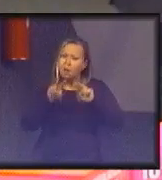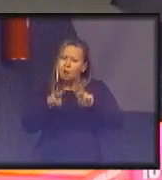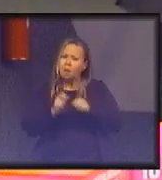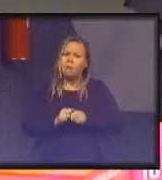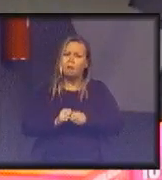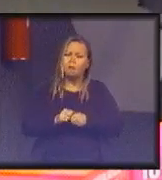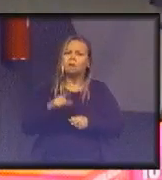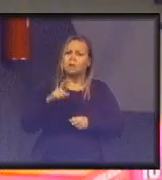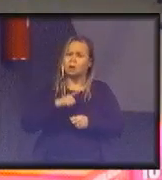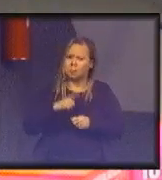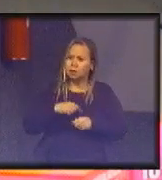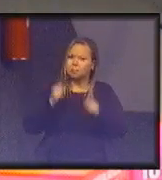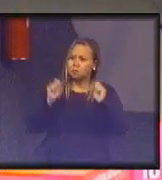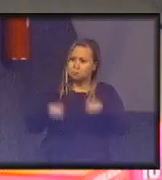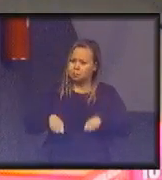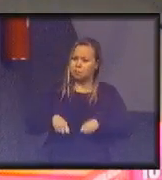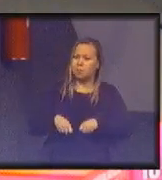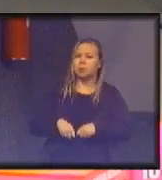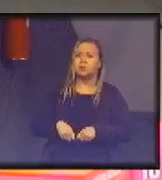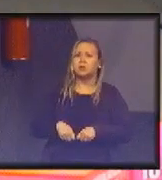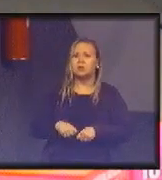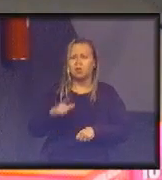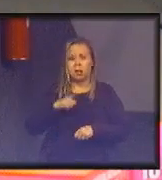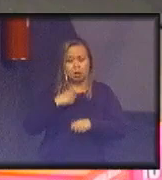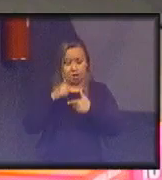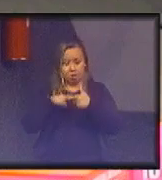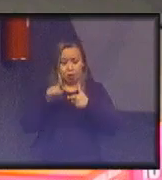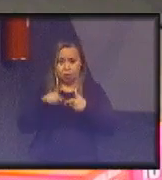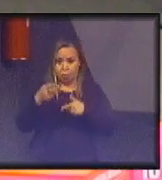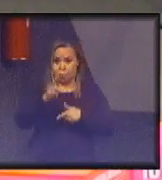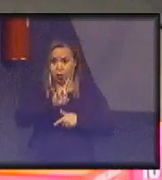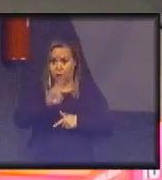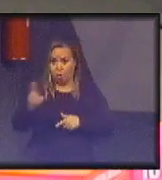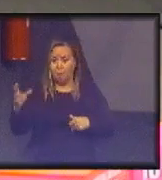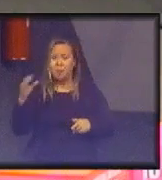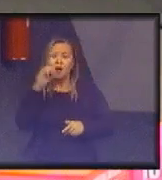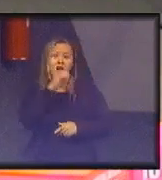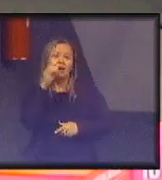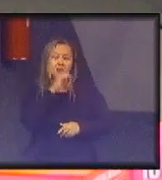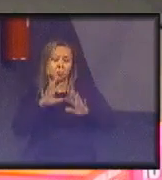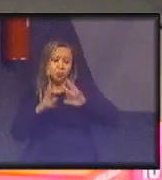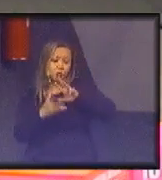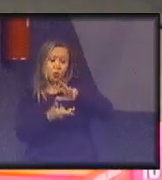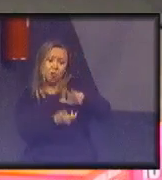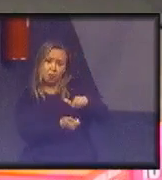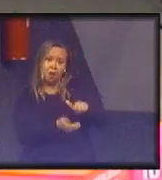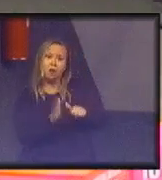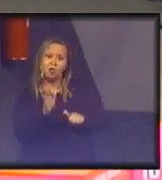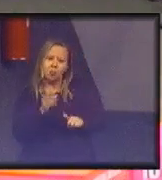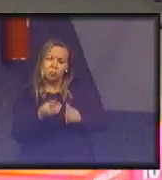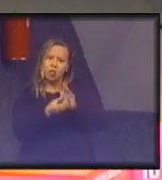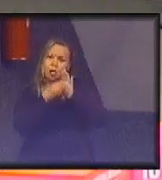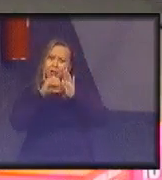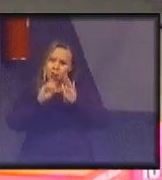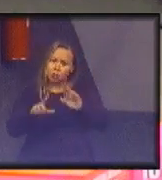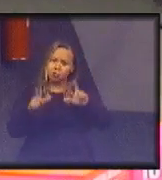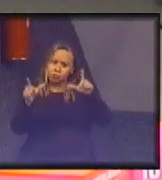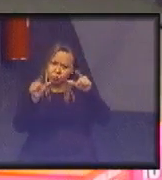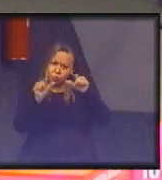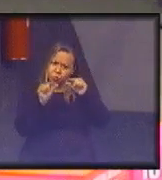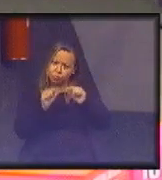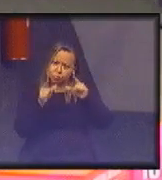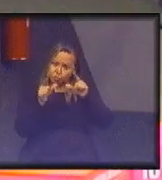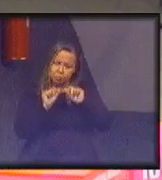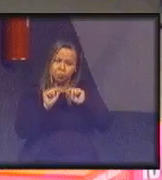de que está havendo um problema chamado aquecimento global, já indica medidas, redução de